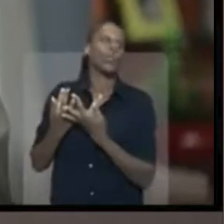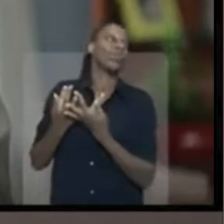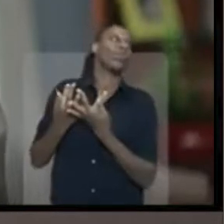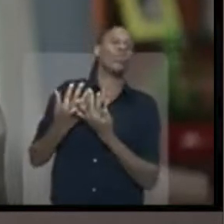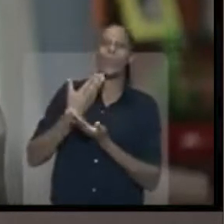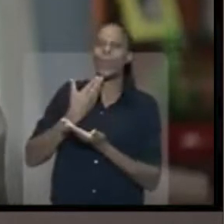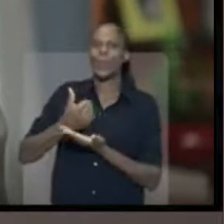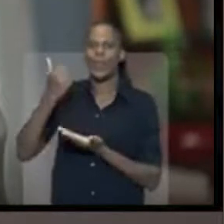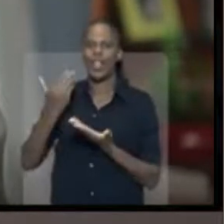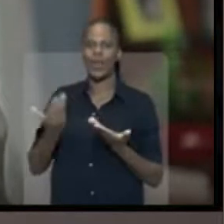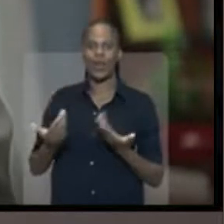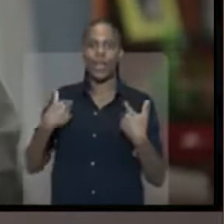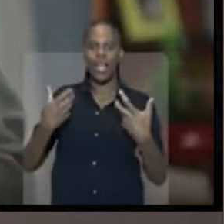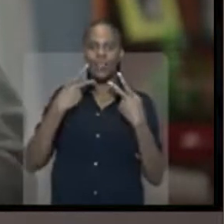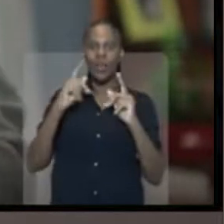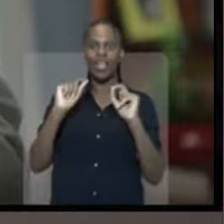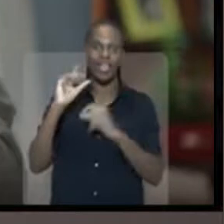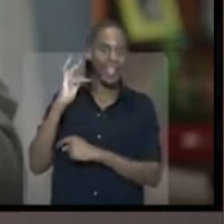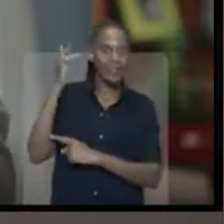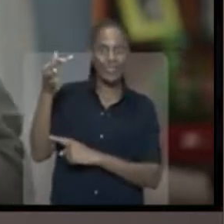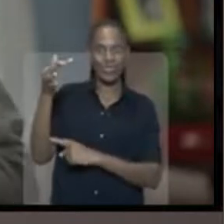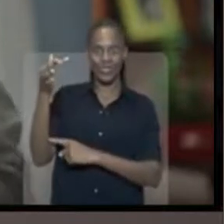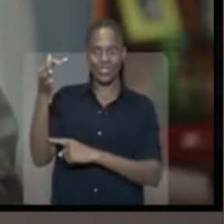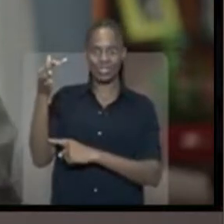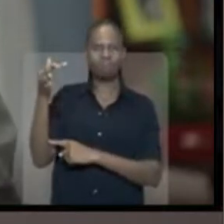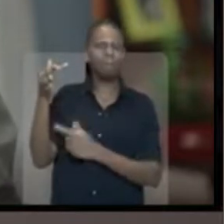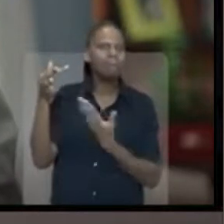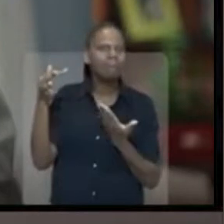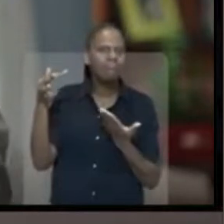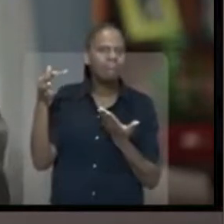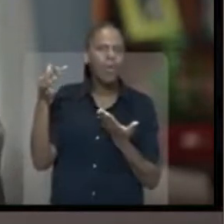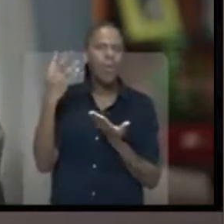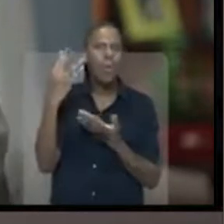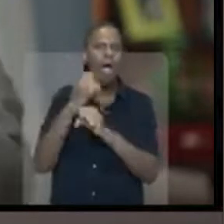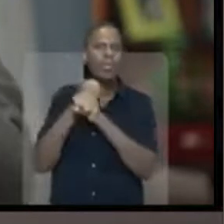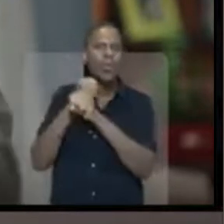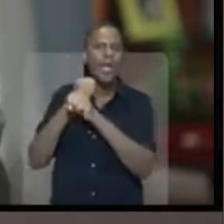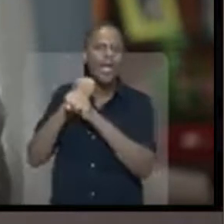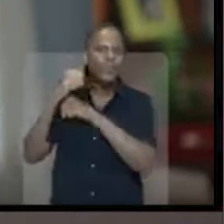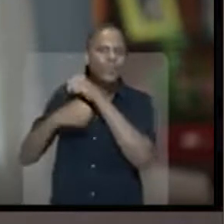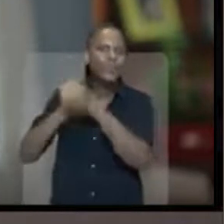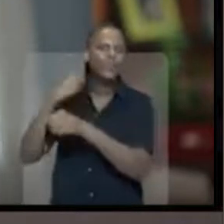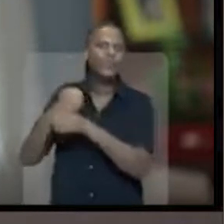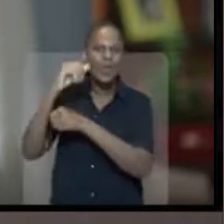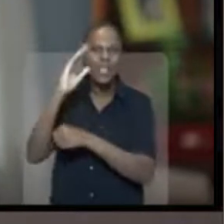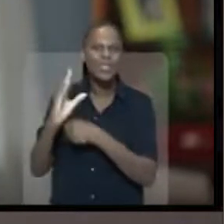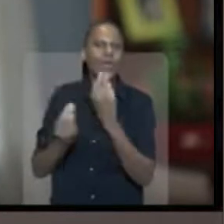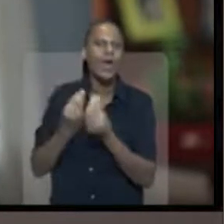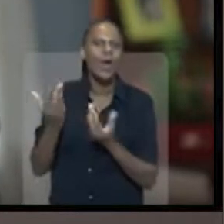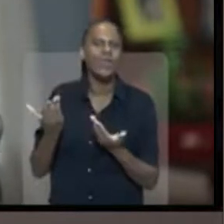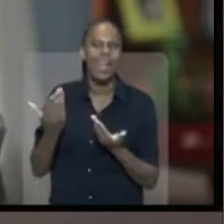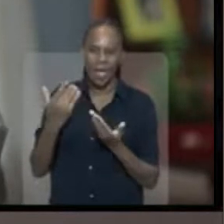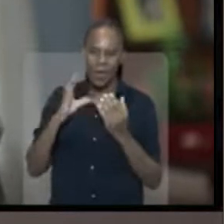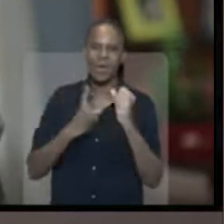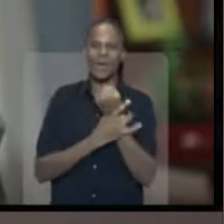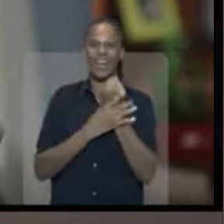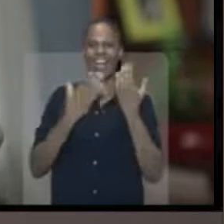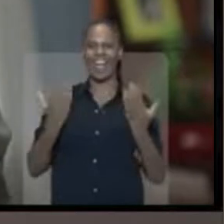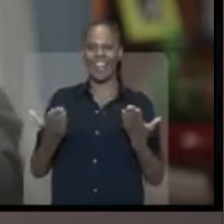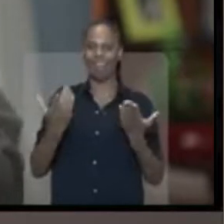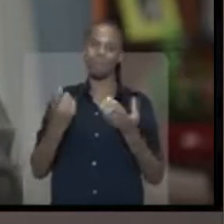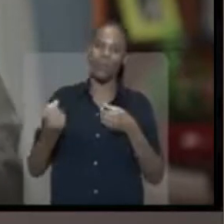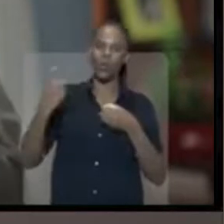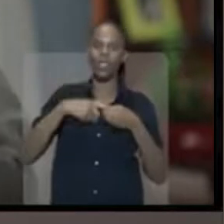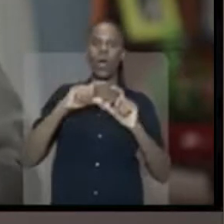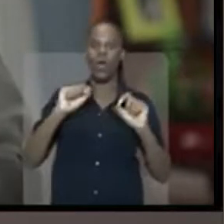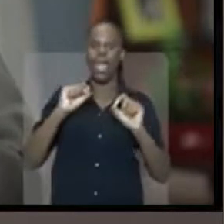vida da família é melhor. Mas eu quero falar do futuro. Sobre o que será o Brasil nos próximos quatro anos. Garanta a